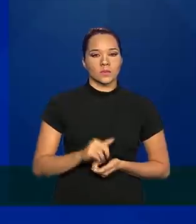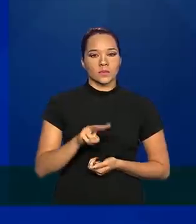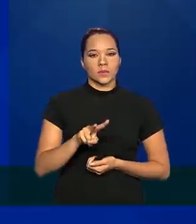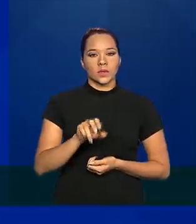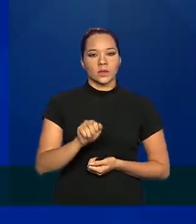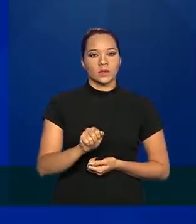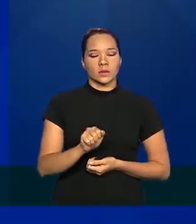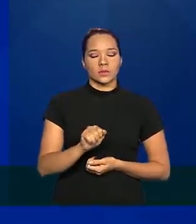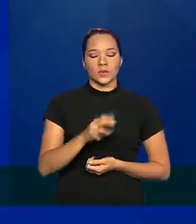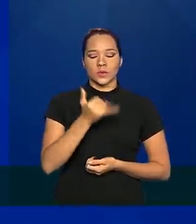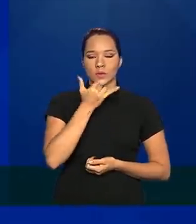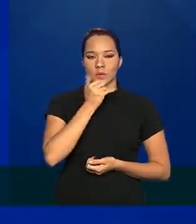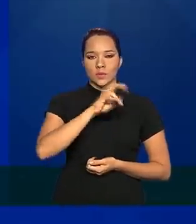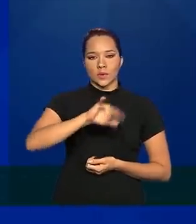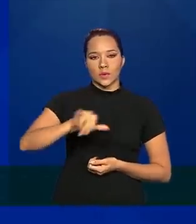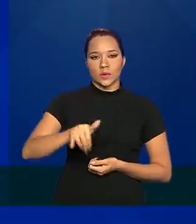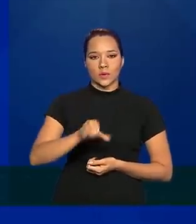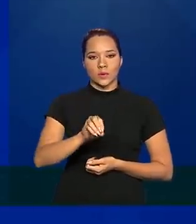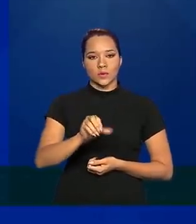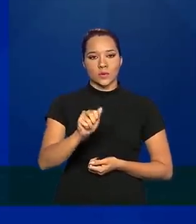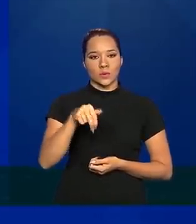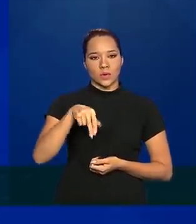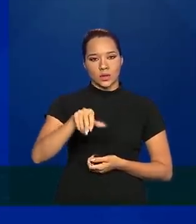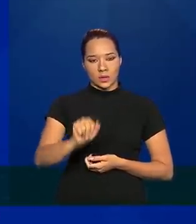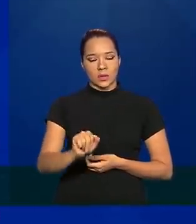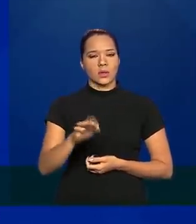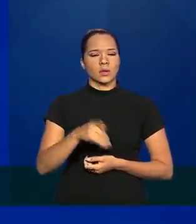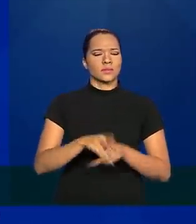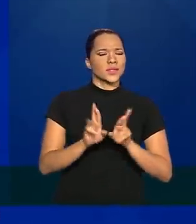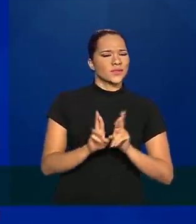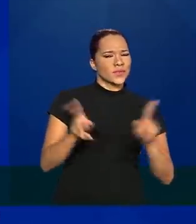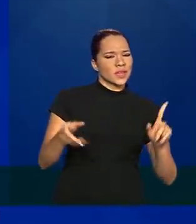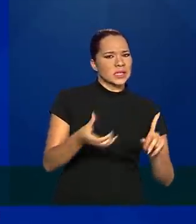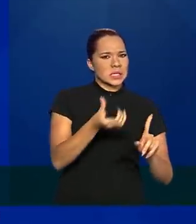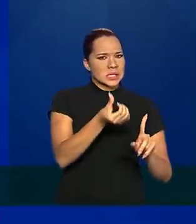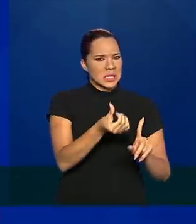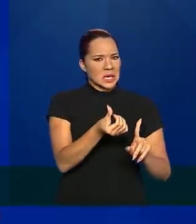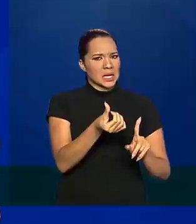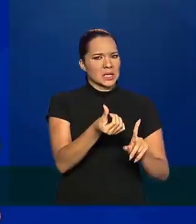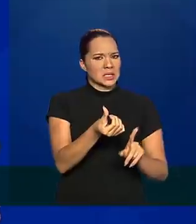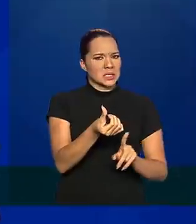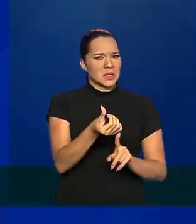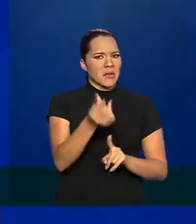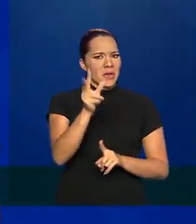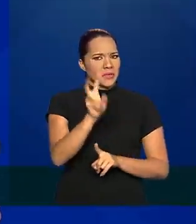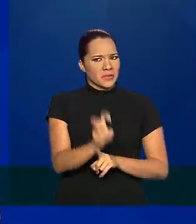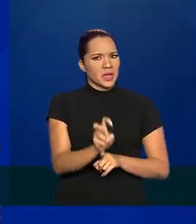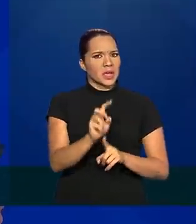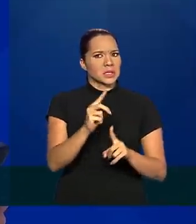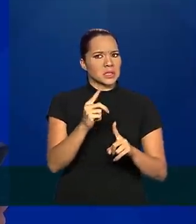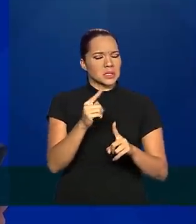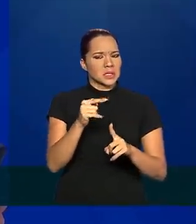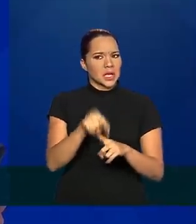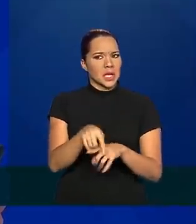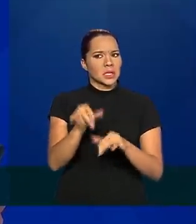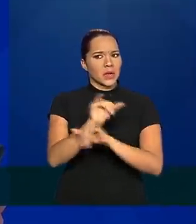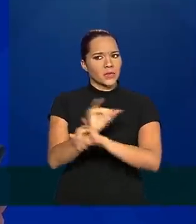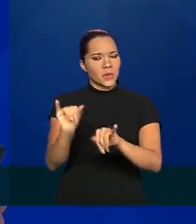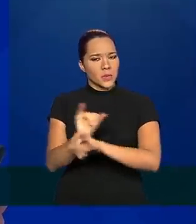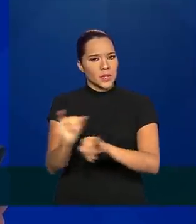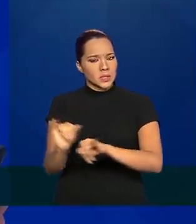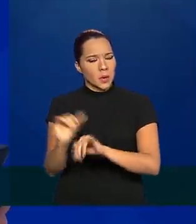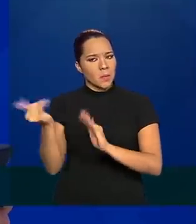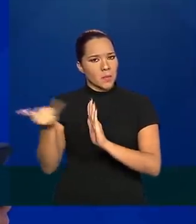Valquíria, Joana Oliveira, do El País, essa diferença de seis vezes entre o dado notificado e